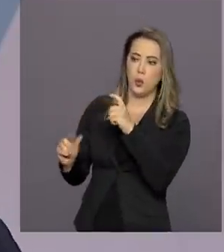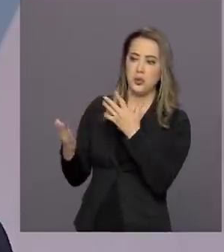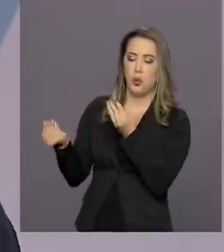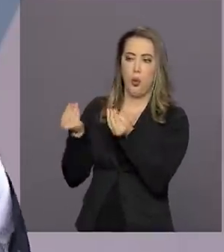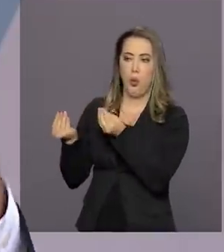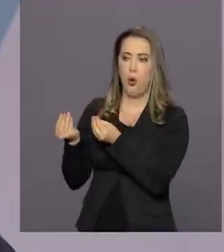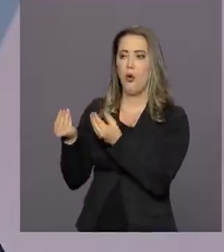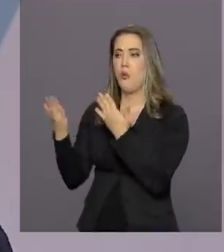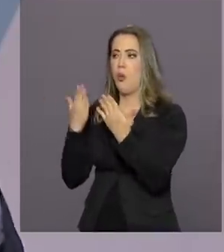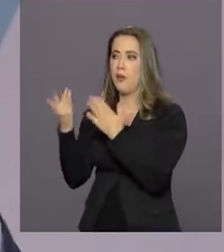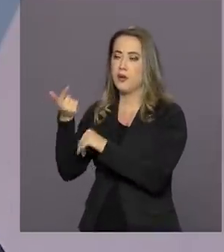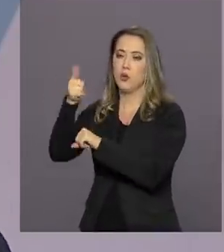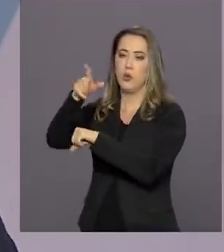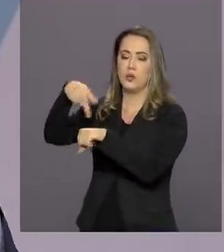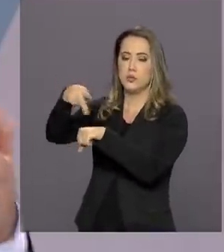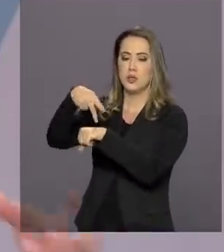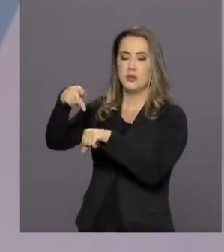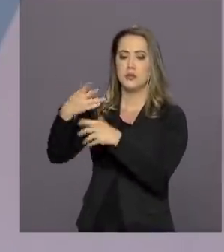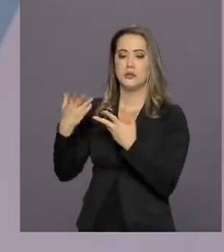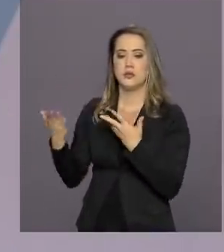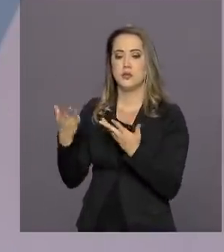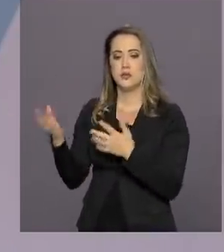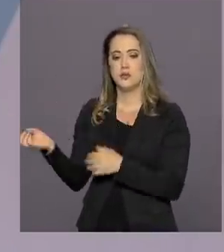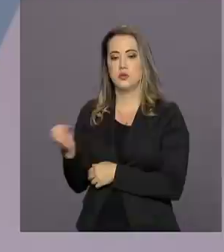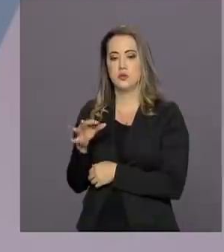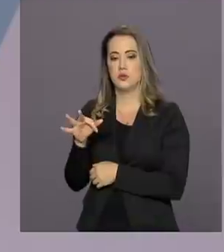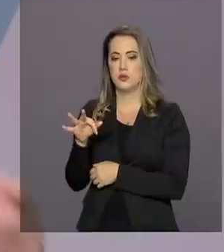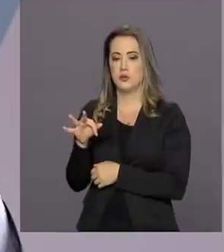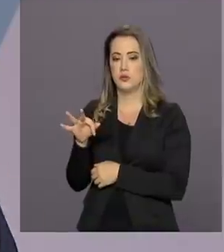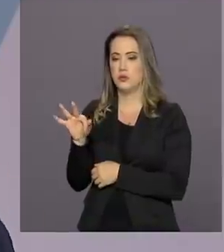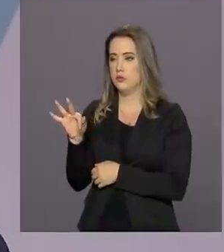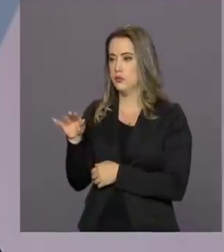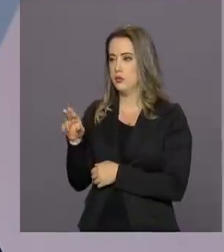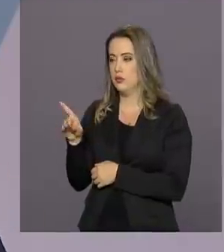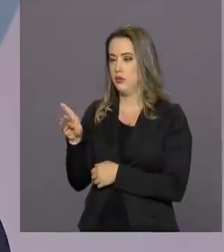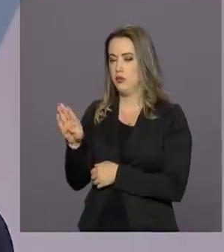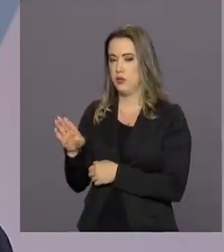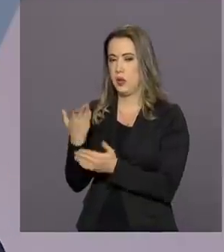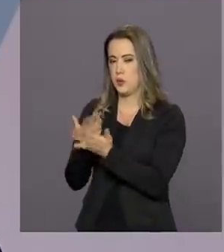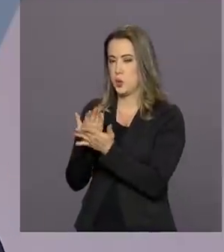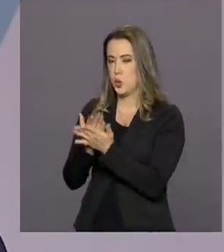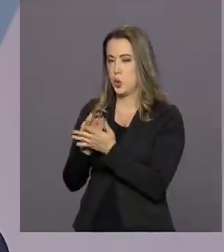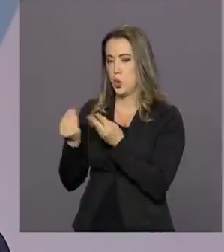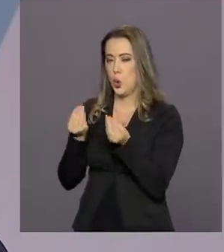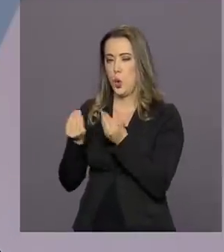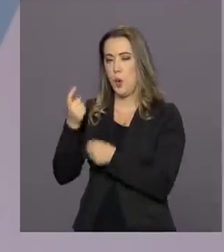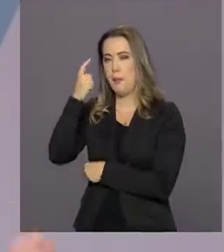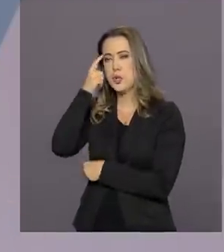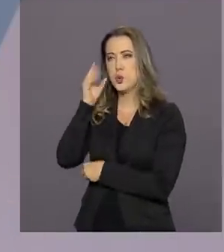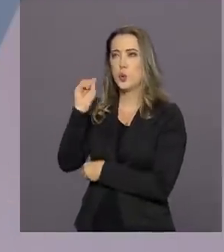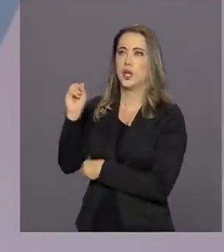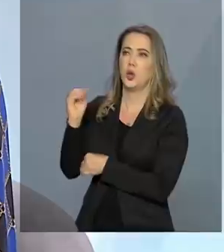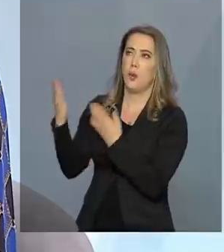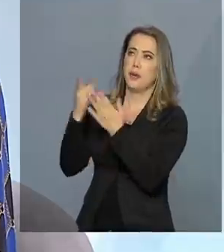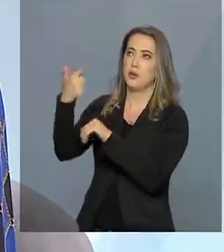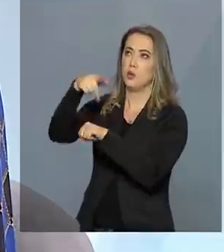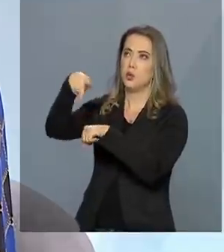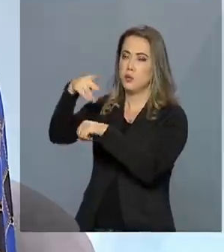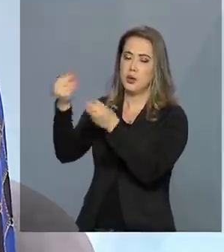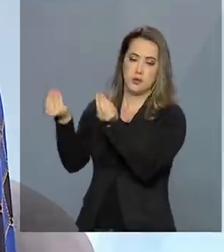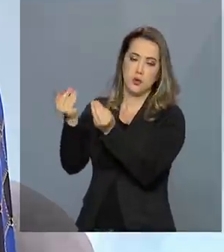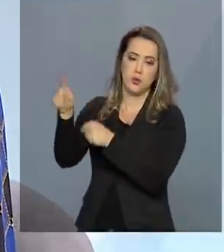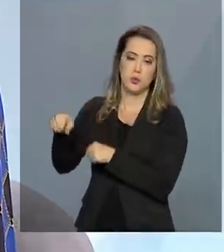Nesse mecanismo todo da regulamentação do novo Fundeb, isso foi estudado, pensado? Sim, Paulo,